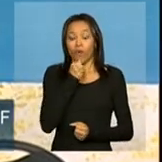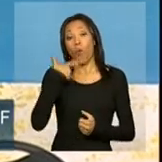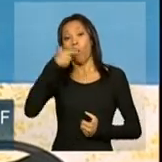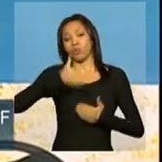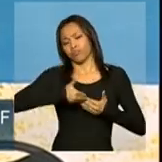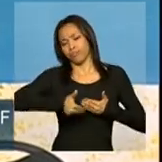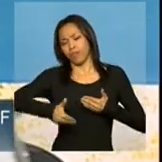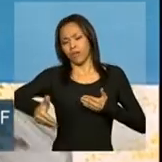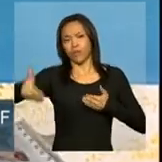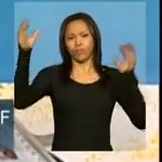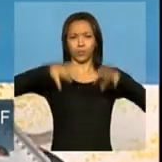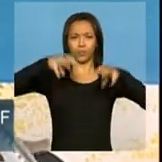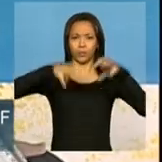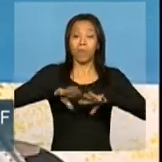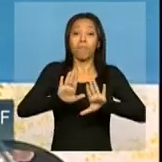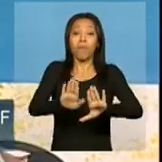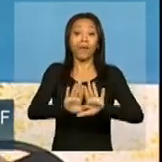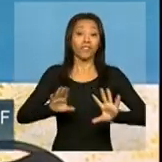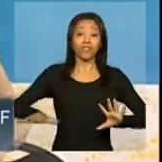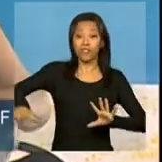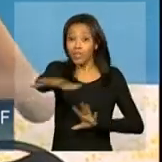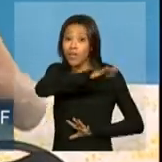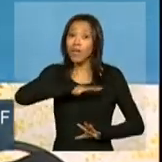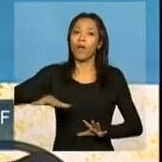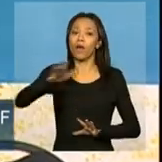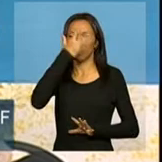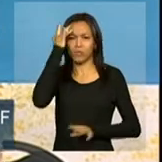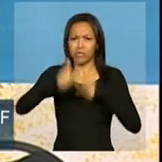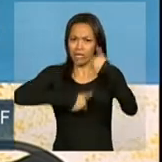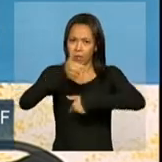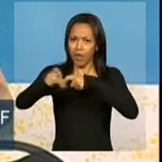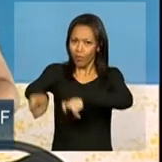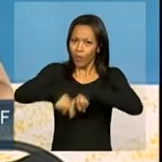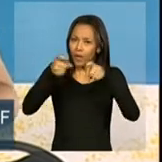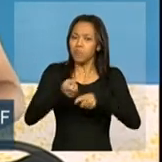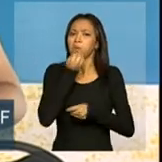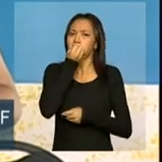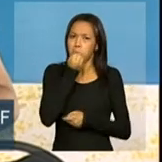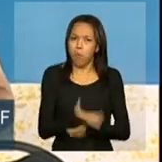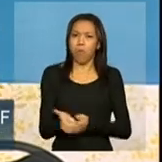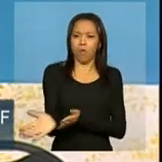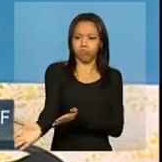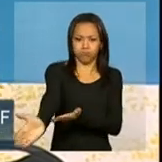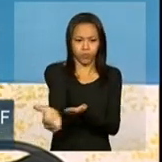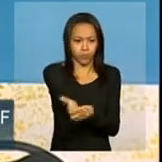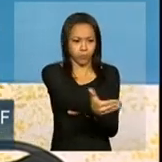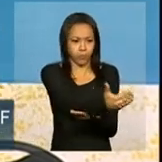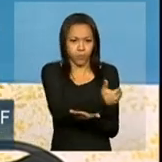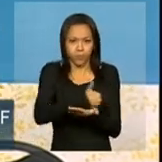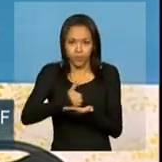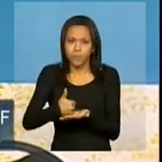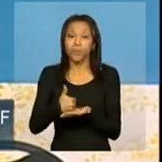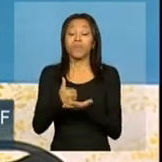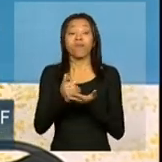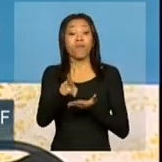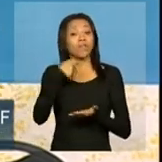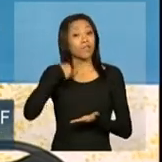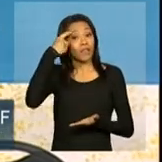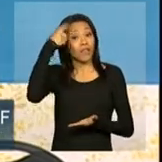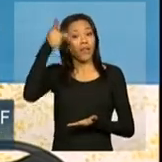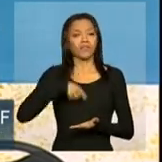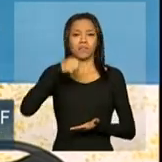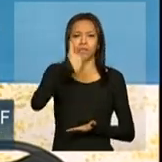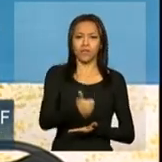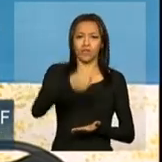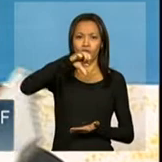de chuvas, mas no geral os produtores têm relatado alta produtividade na colheita. Para você ter uma ideia, do total de